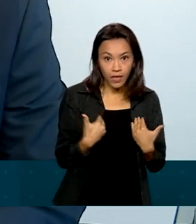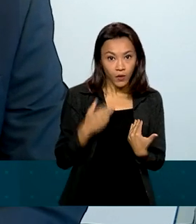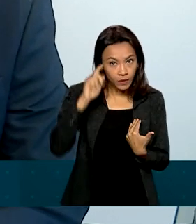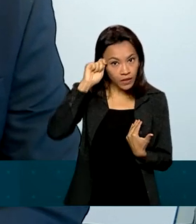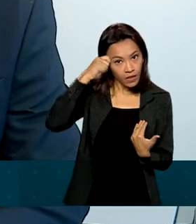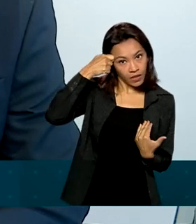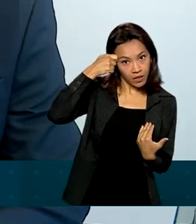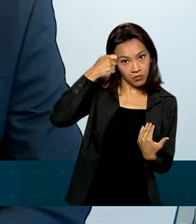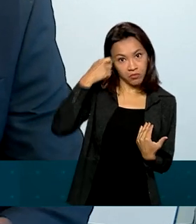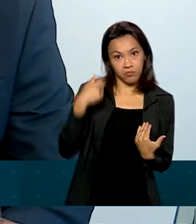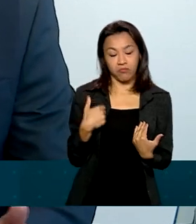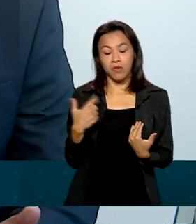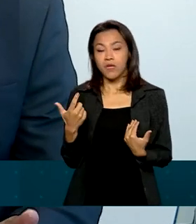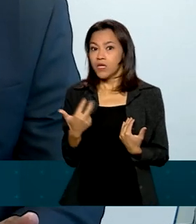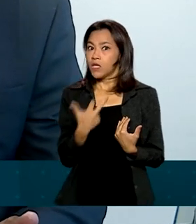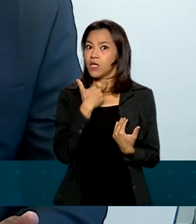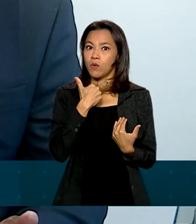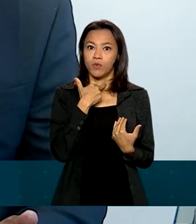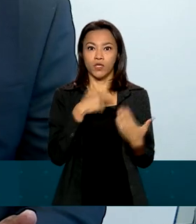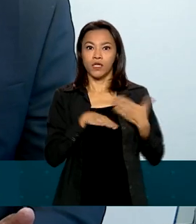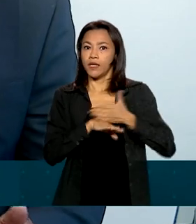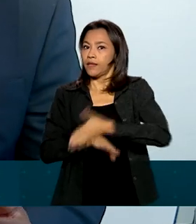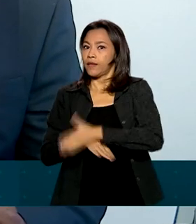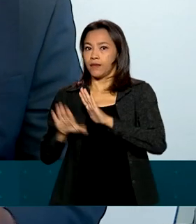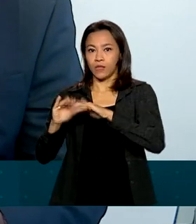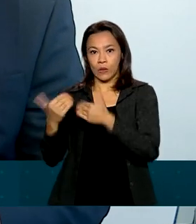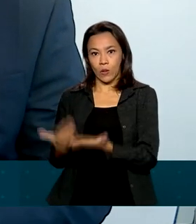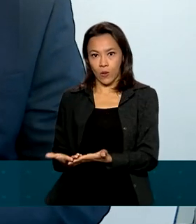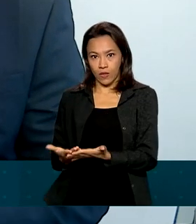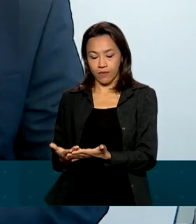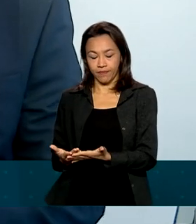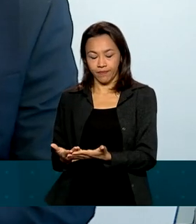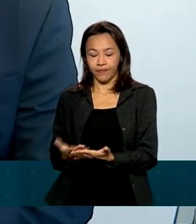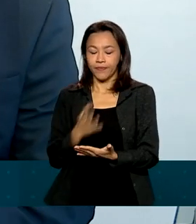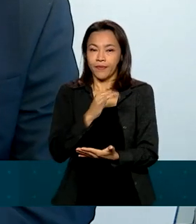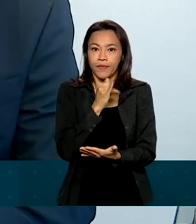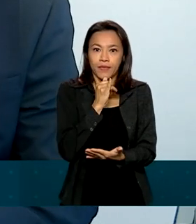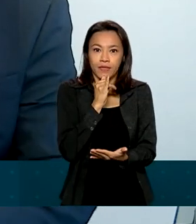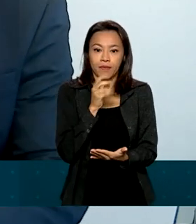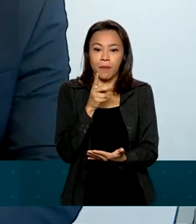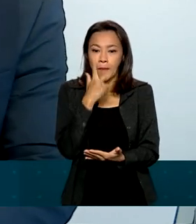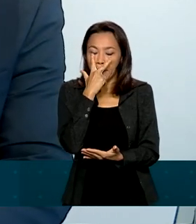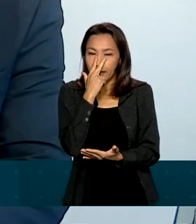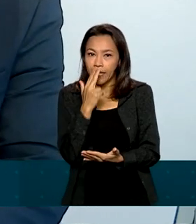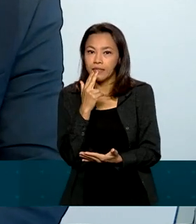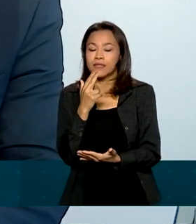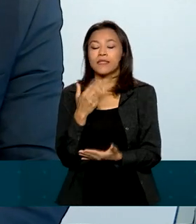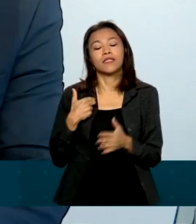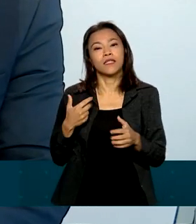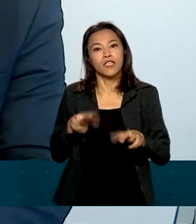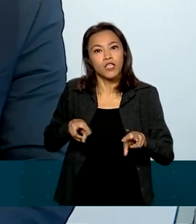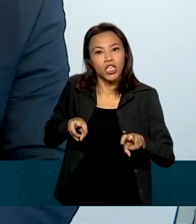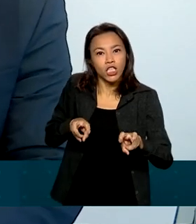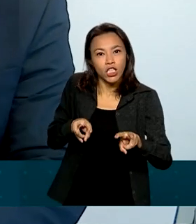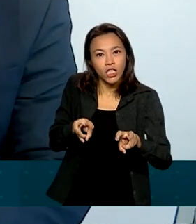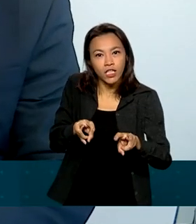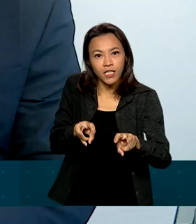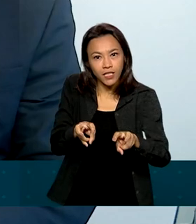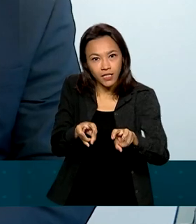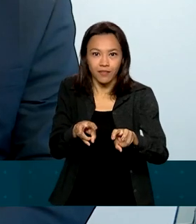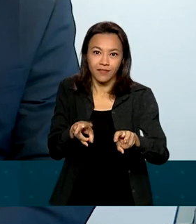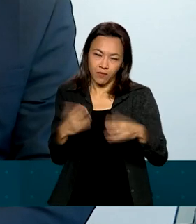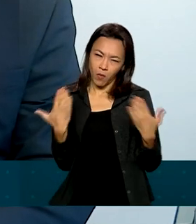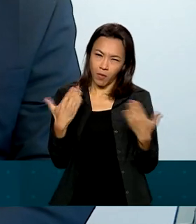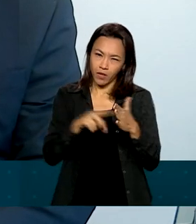independente de ser livre, ele não podia entrar na escola. Ou seja, é como se você tivesse disparado uma corrida e pego um segmento do